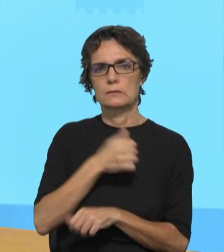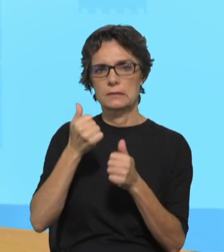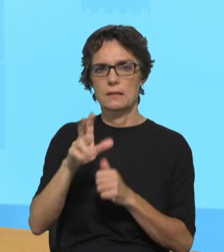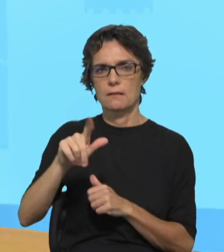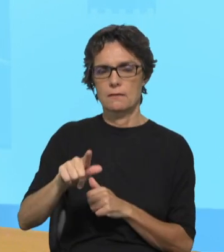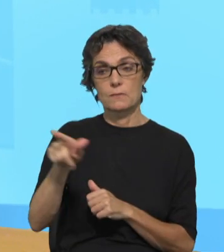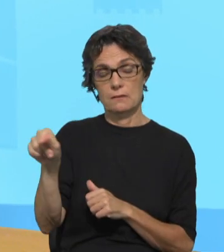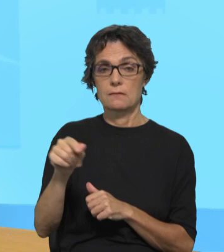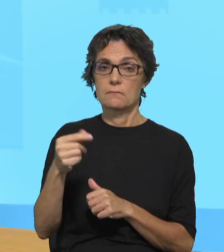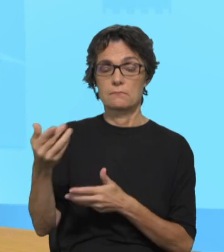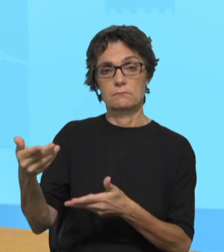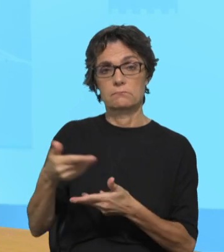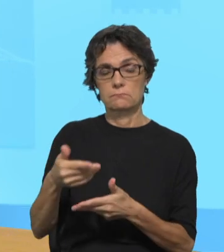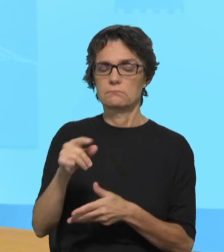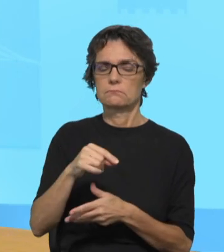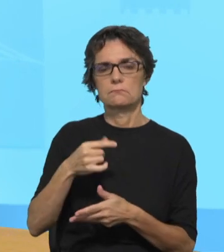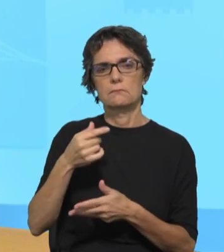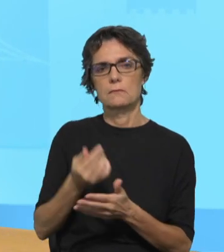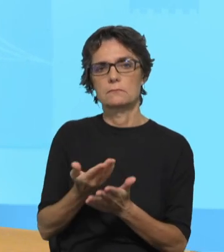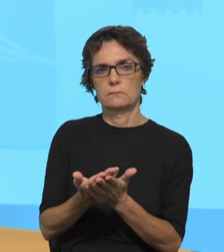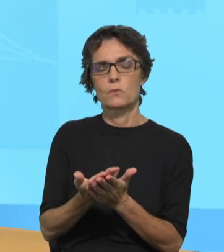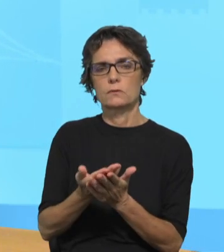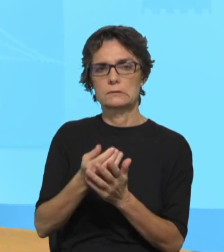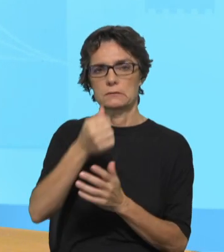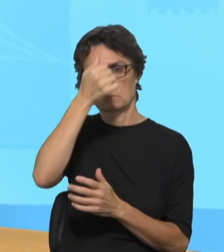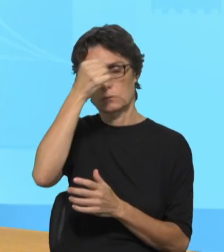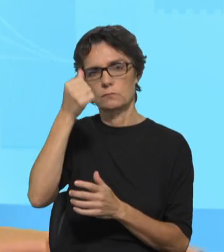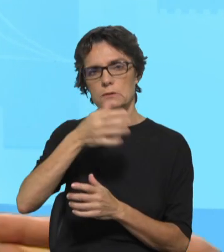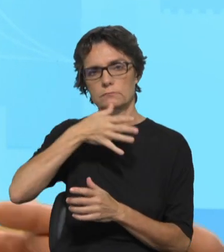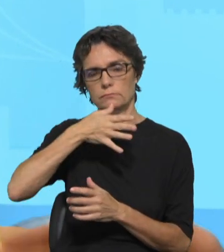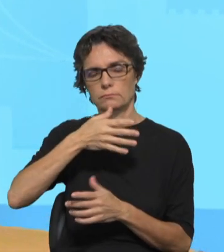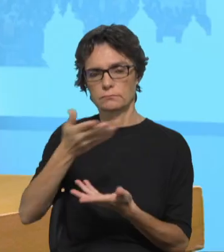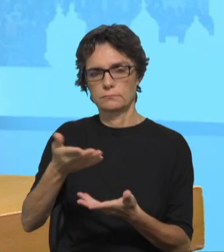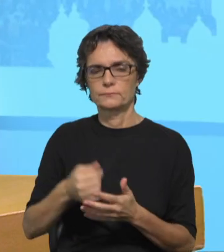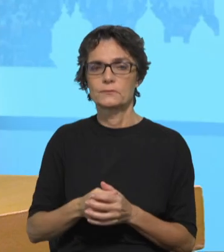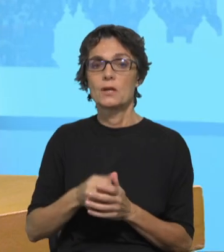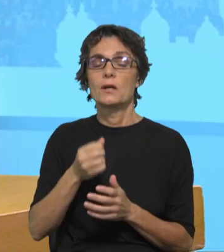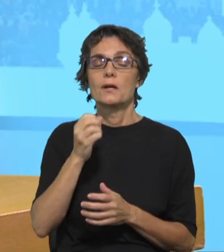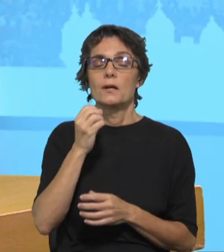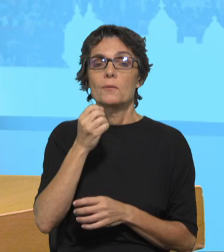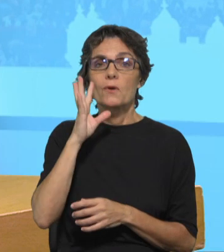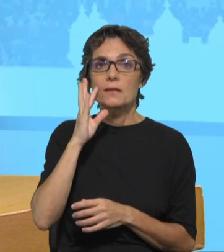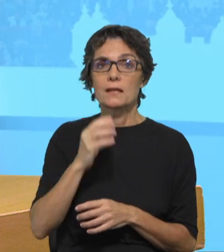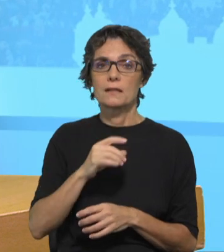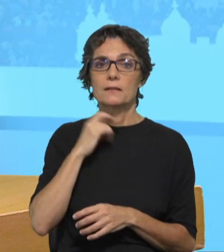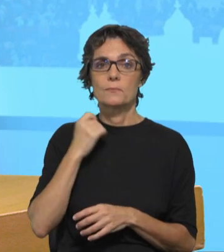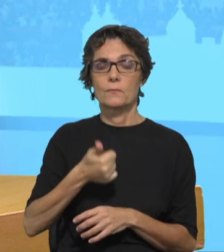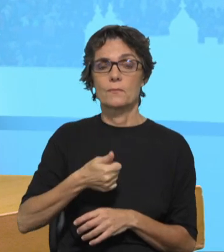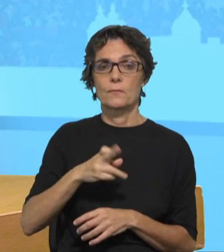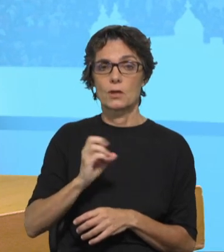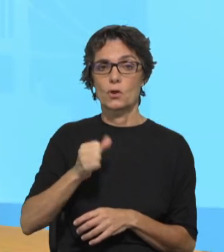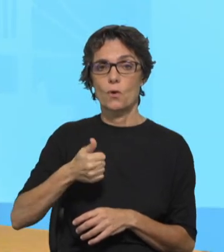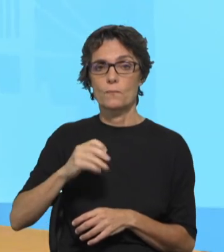proposta bíblica da liturgia do próximo domingo. Boa tarde, Padre Robson. Obrigado por estar aqui uma vez mais entre nós no programa